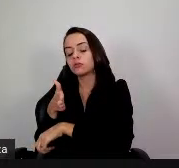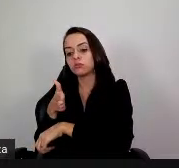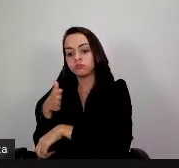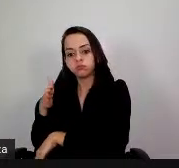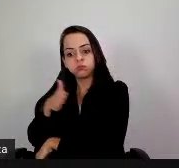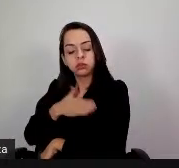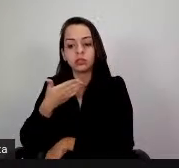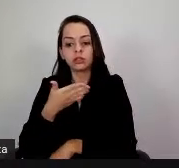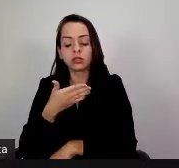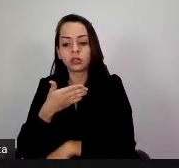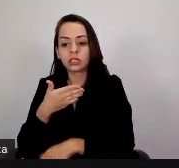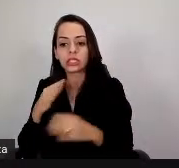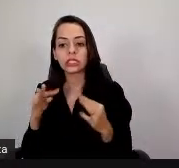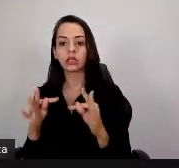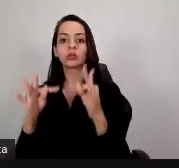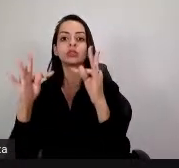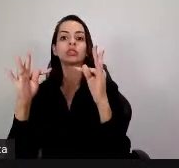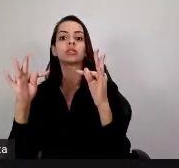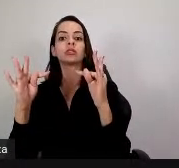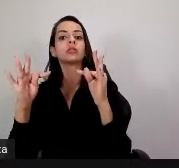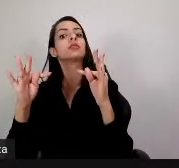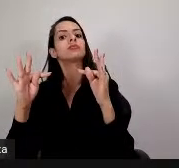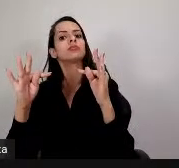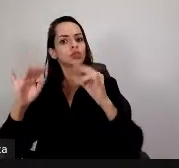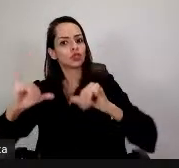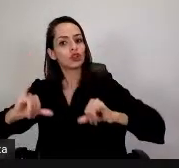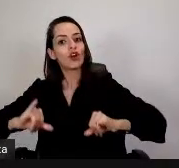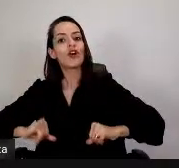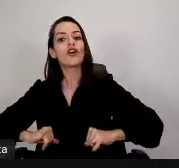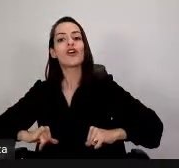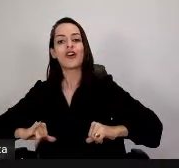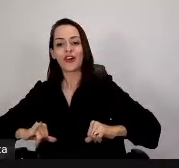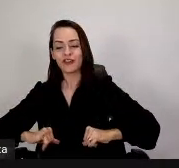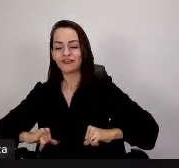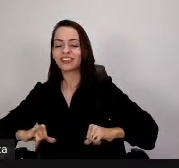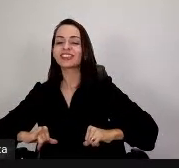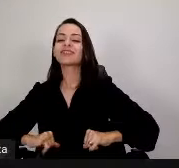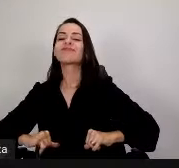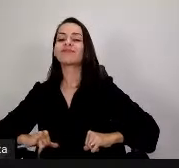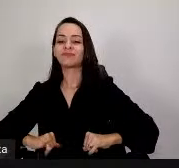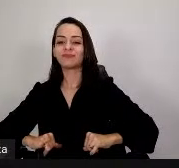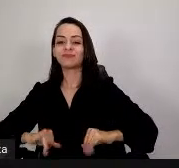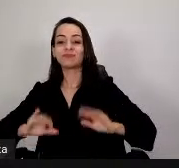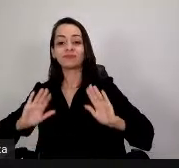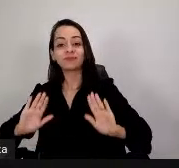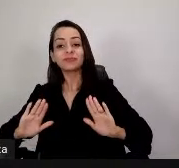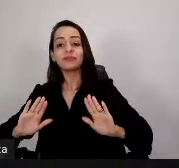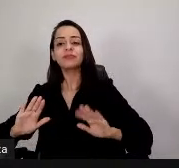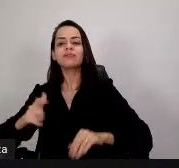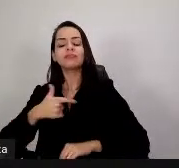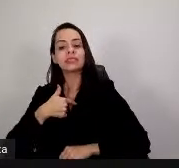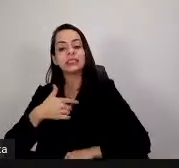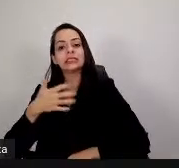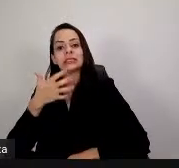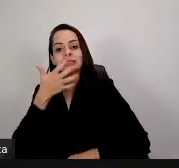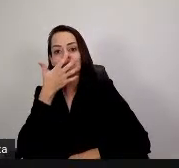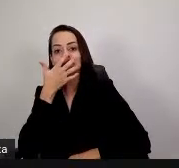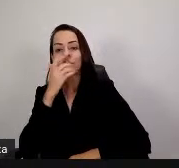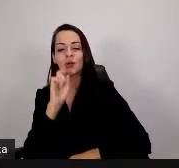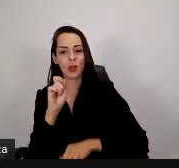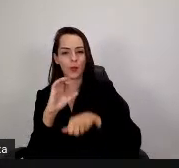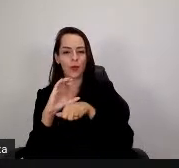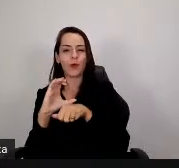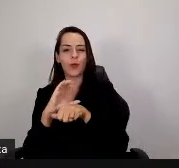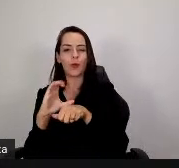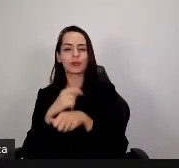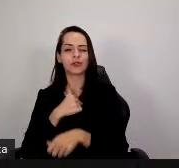isso. Então, é interessante que, e uma das coisas que mais me encantam dessa formação que nós vamos fazer, é